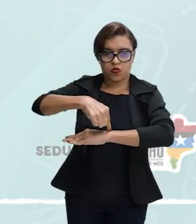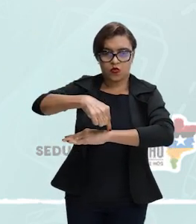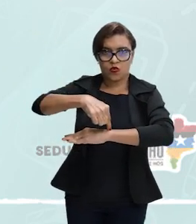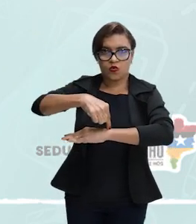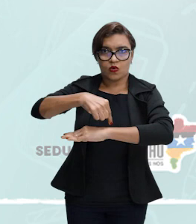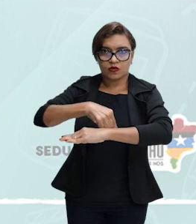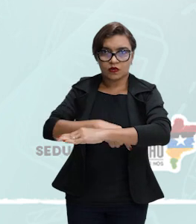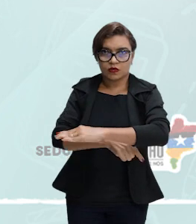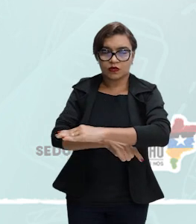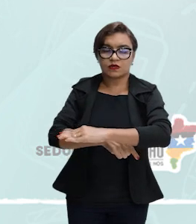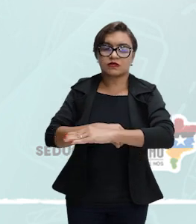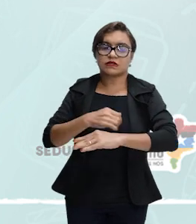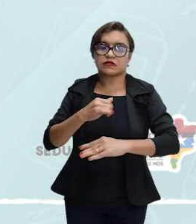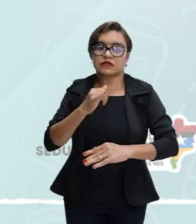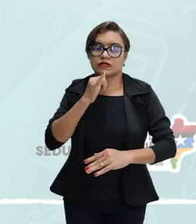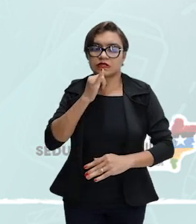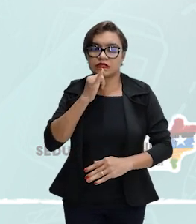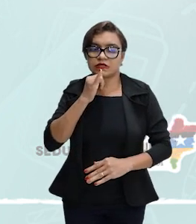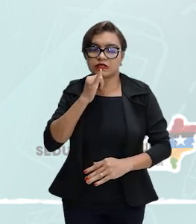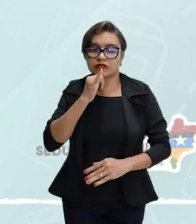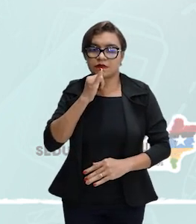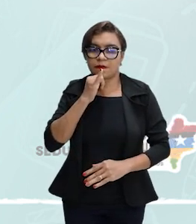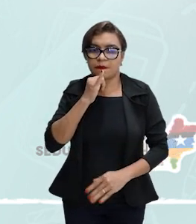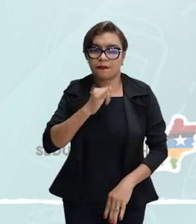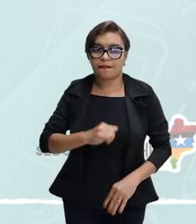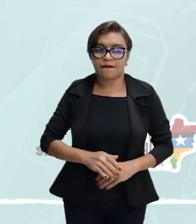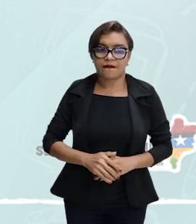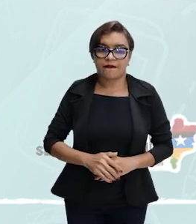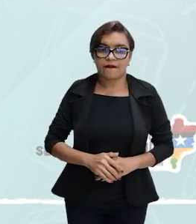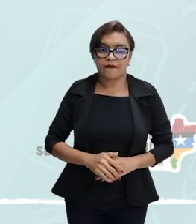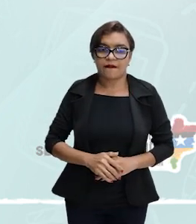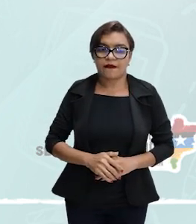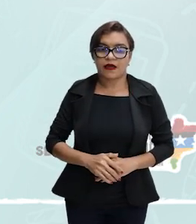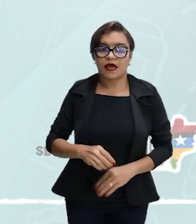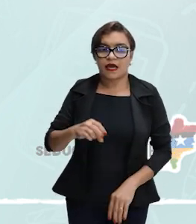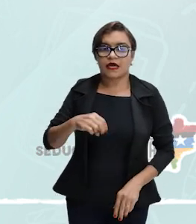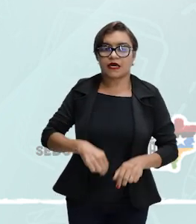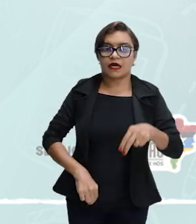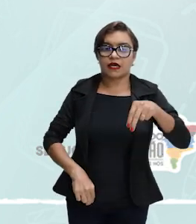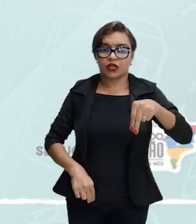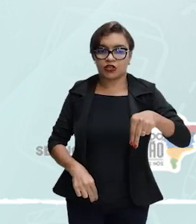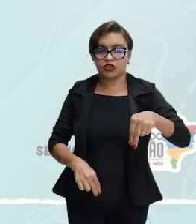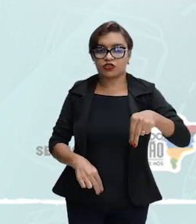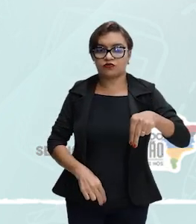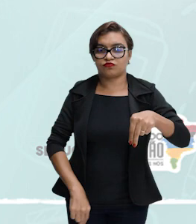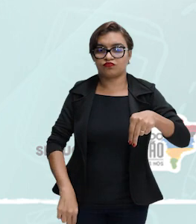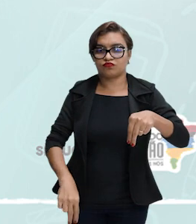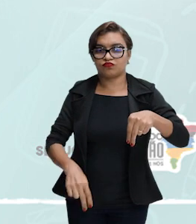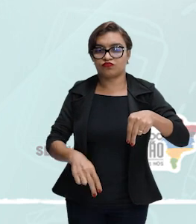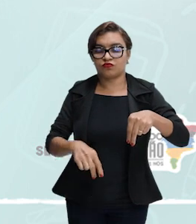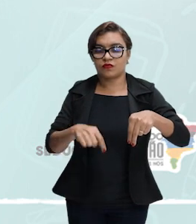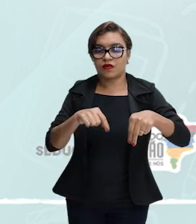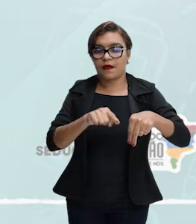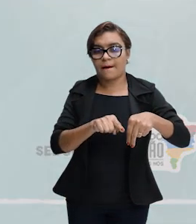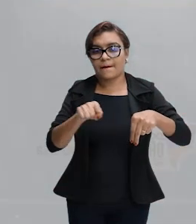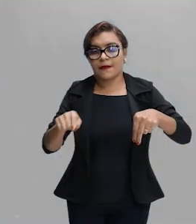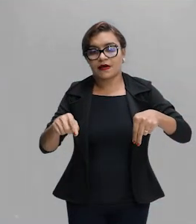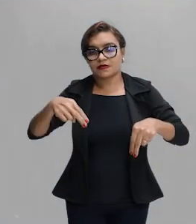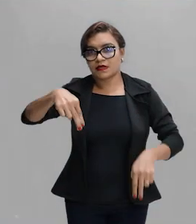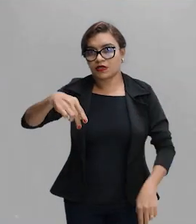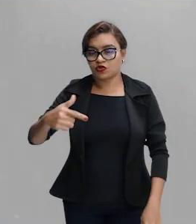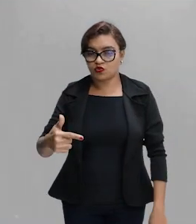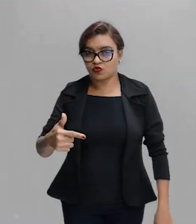refringente para o mais refringente. Está passando do N1 para o N2. O índice de refração de N1 é menor do que N2.